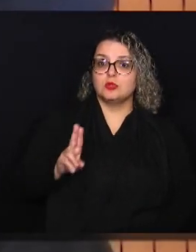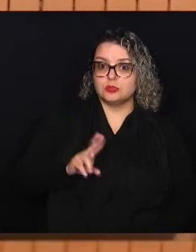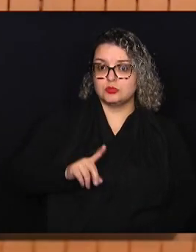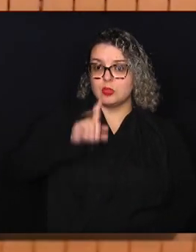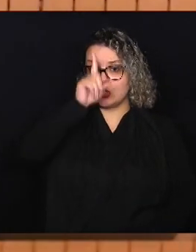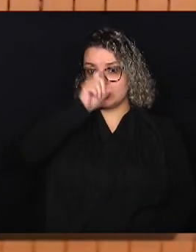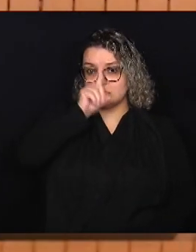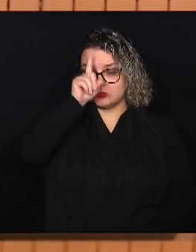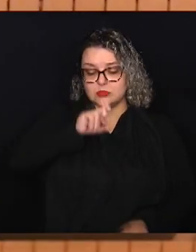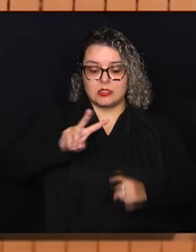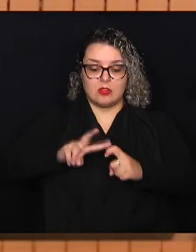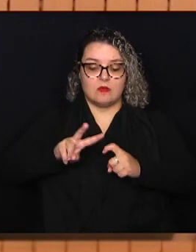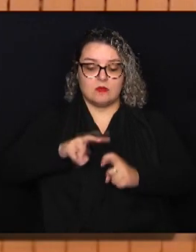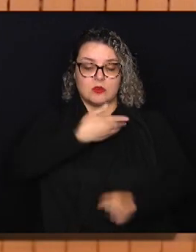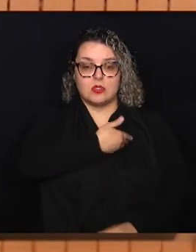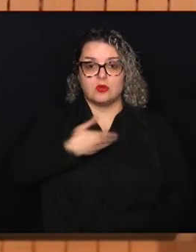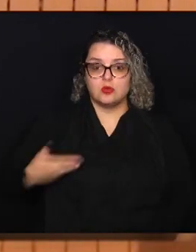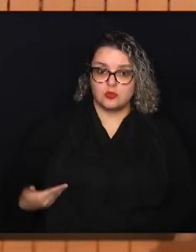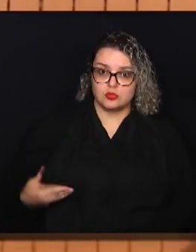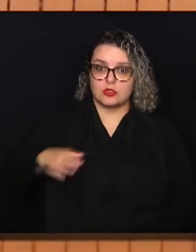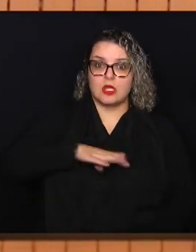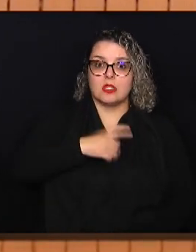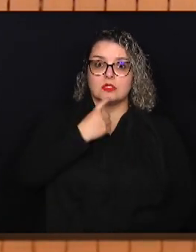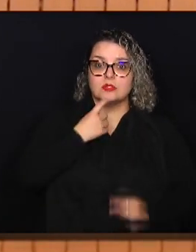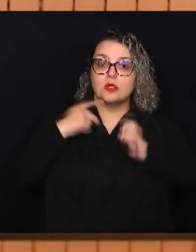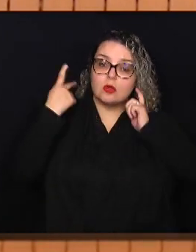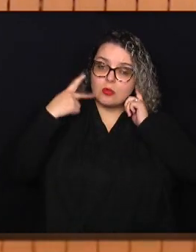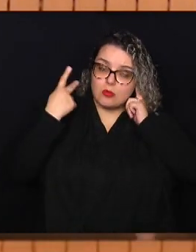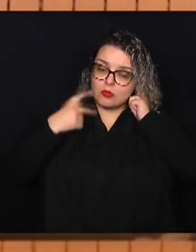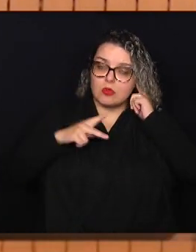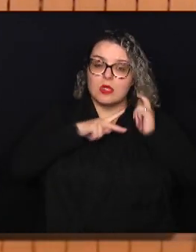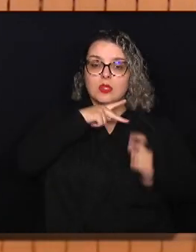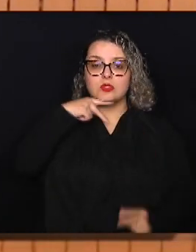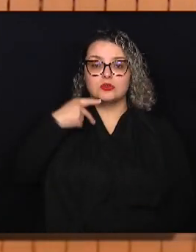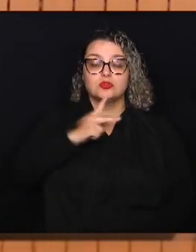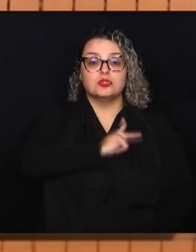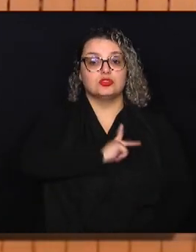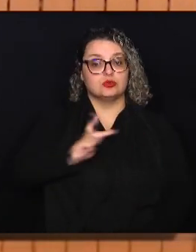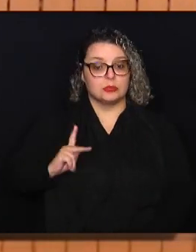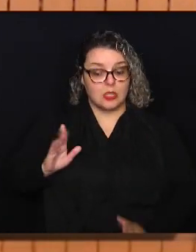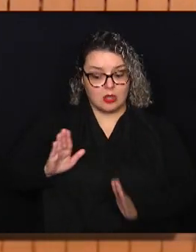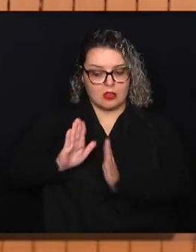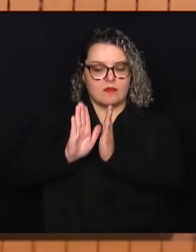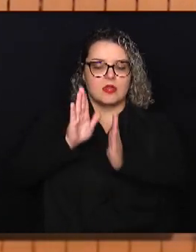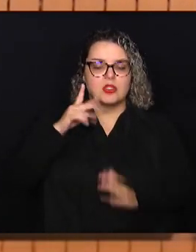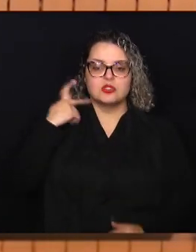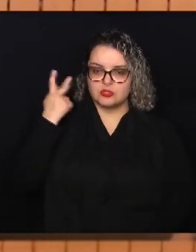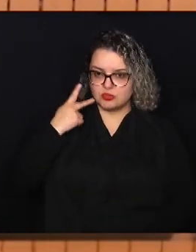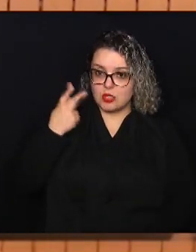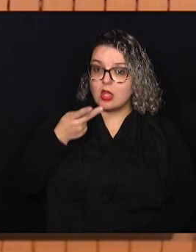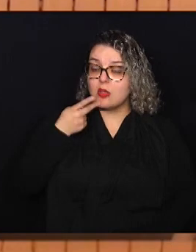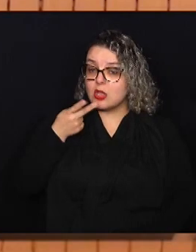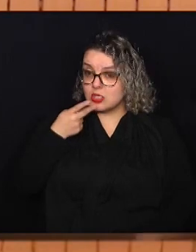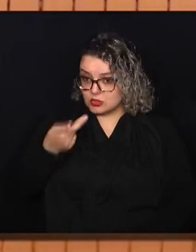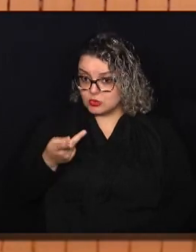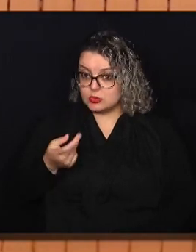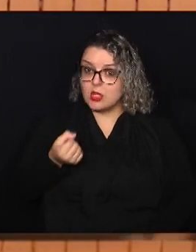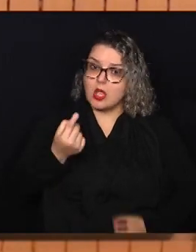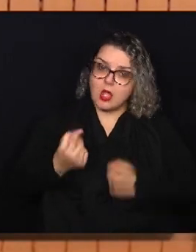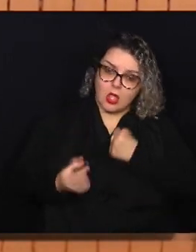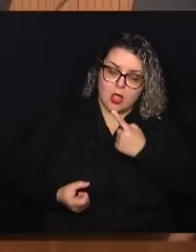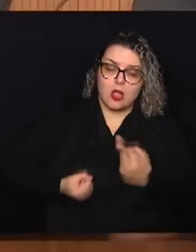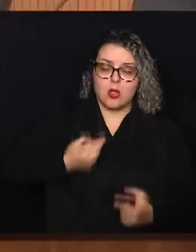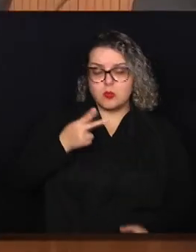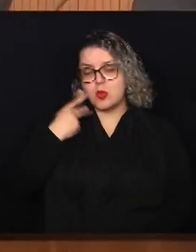Veterinário na cidade. O vereador Permínio Monteiro, que preside a frente parlamentar, falou sobre algumas políticas